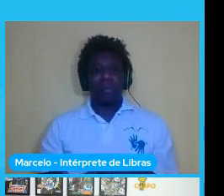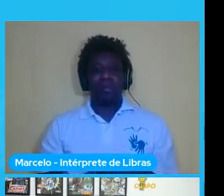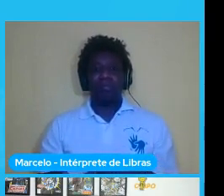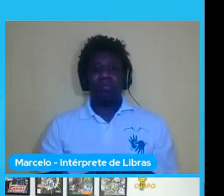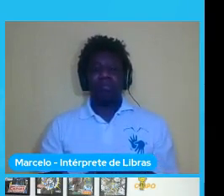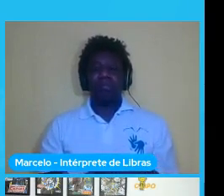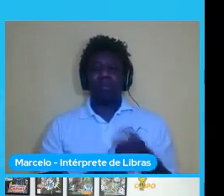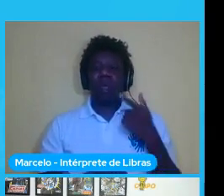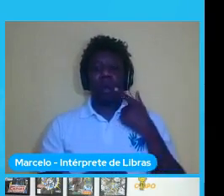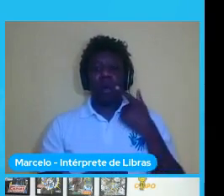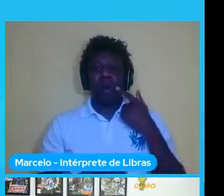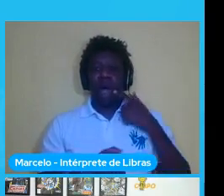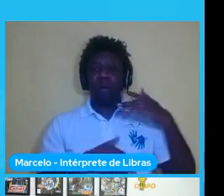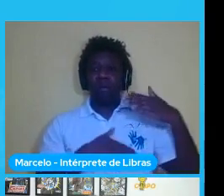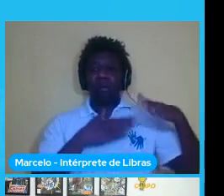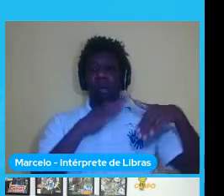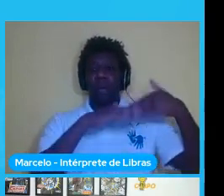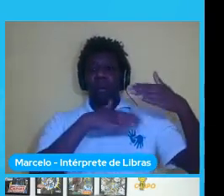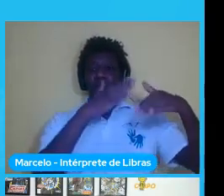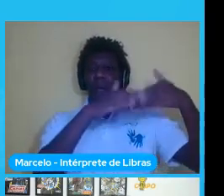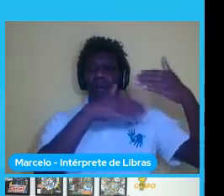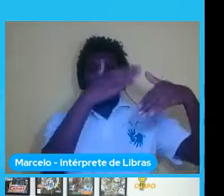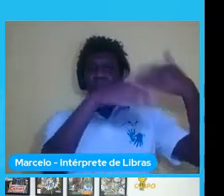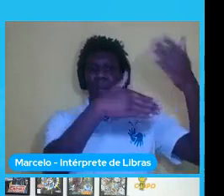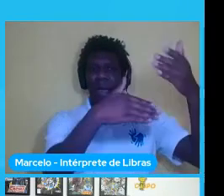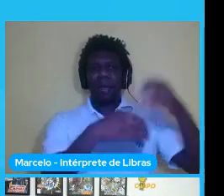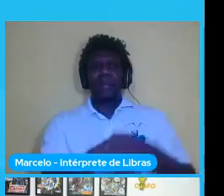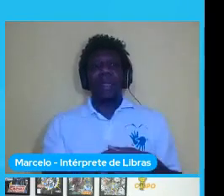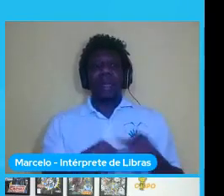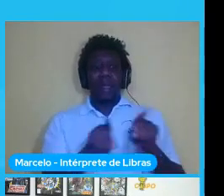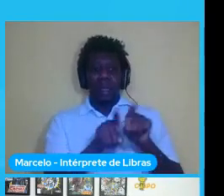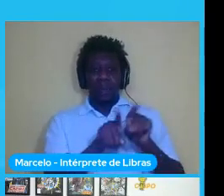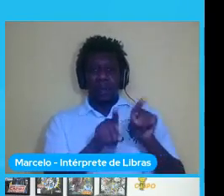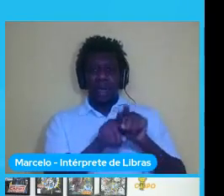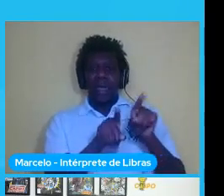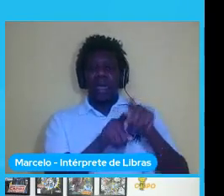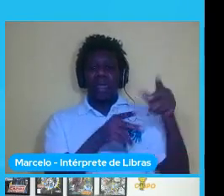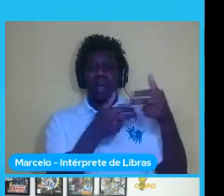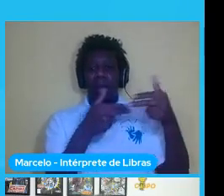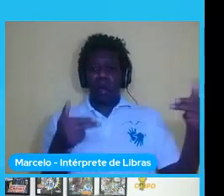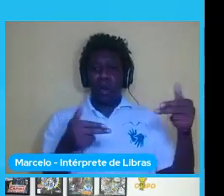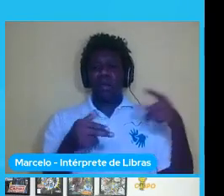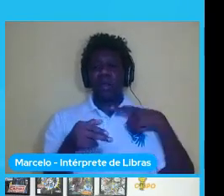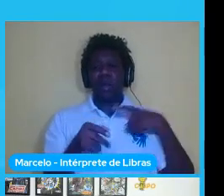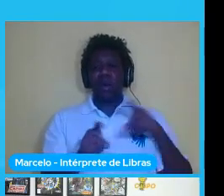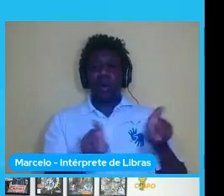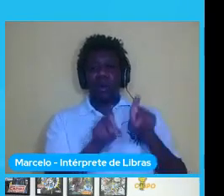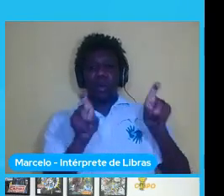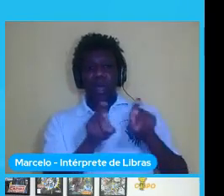com a evolução tanto do poder computacional quanto de